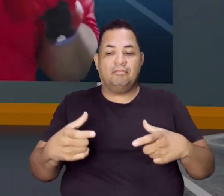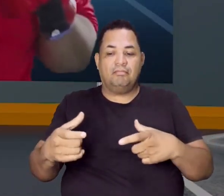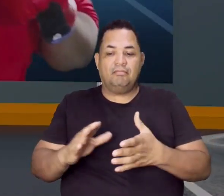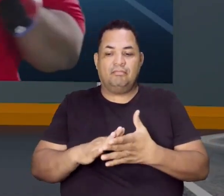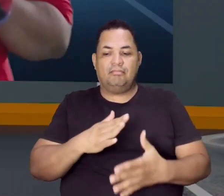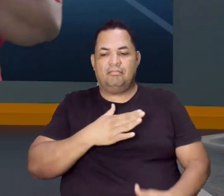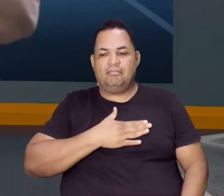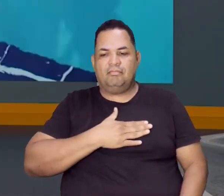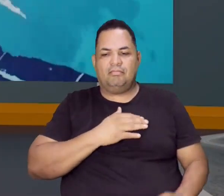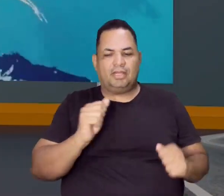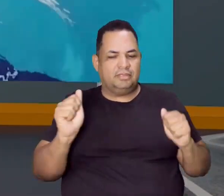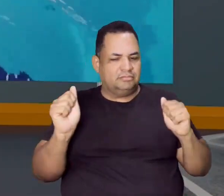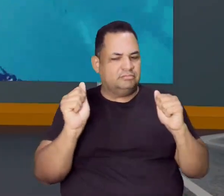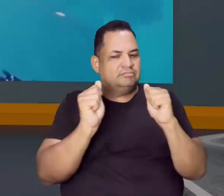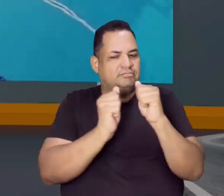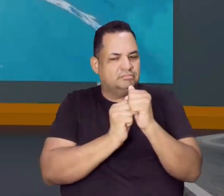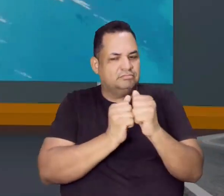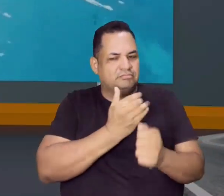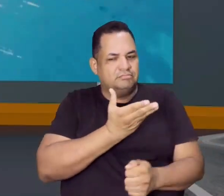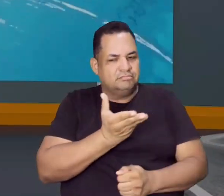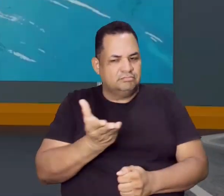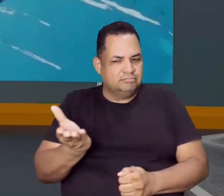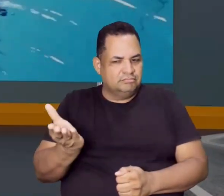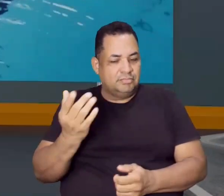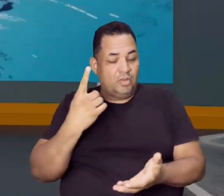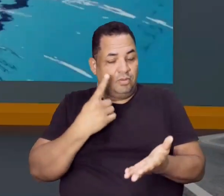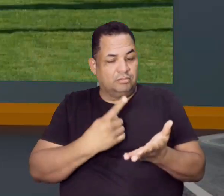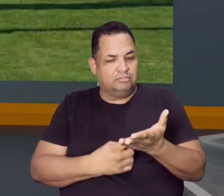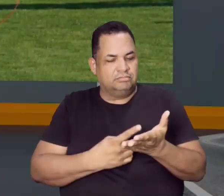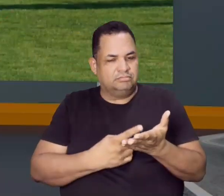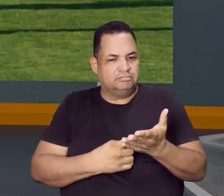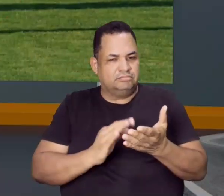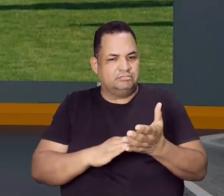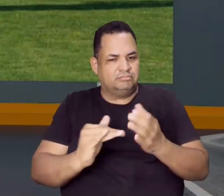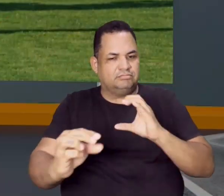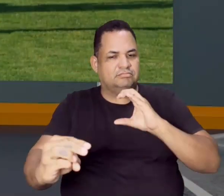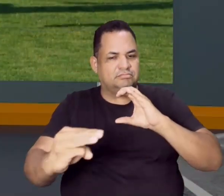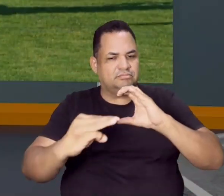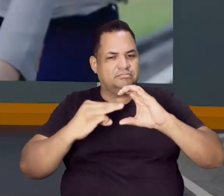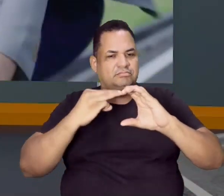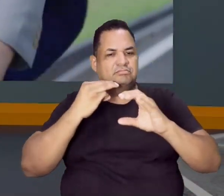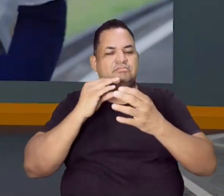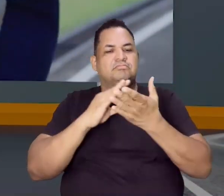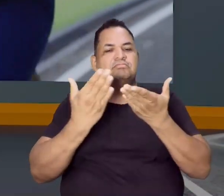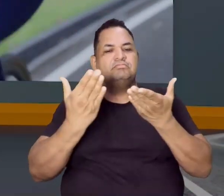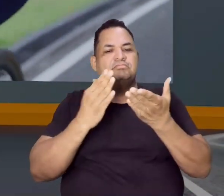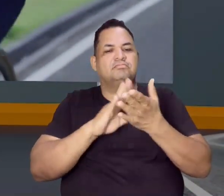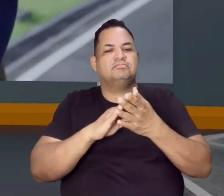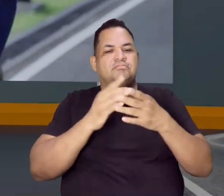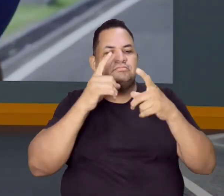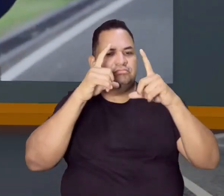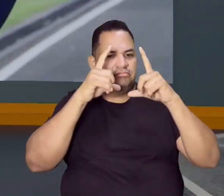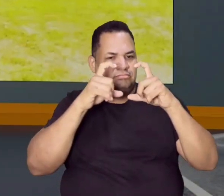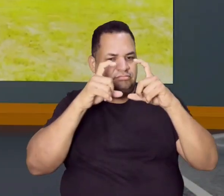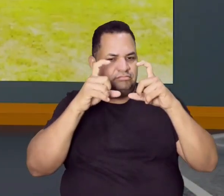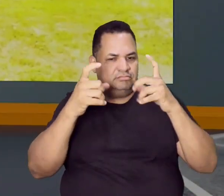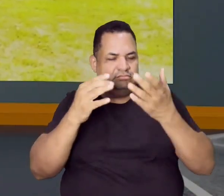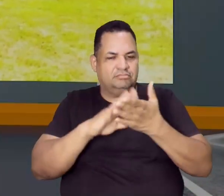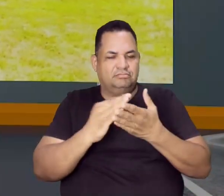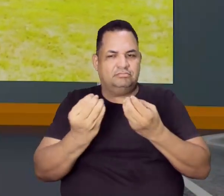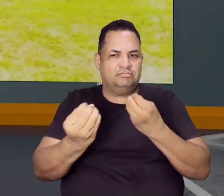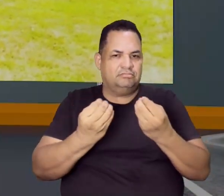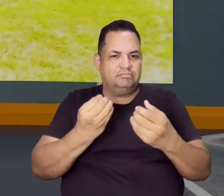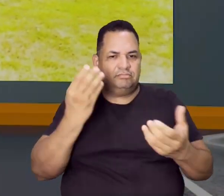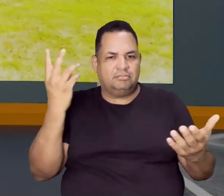sentir mais pertinho de vocês, tá bom? Fica combinado, hein? Manda a foto da turma, manda a foto das práticas, como é que está